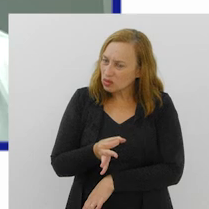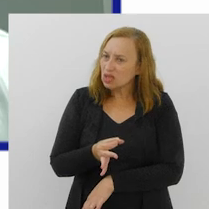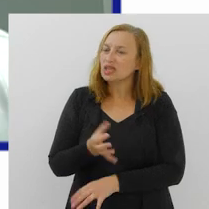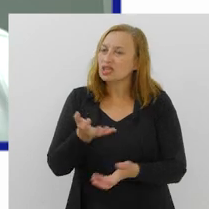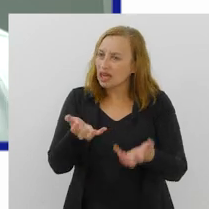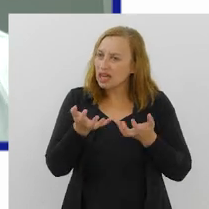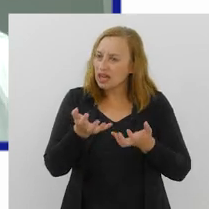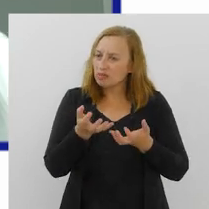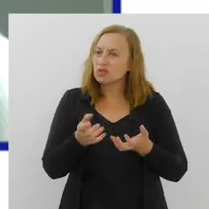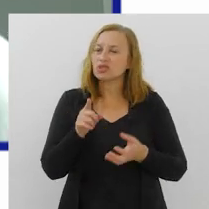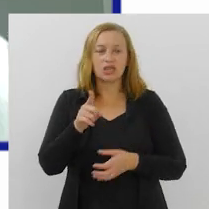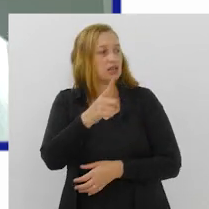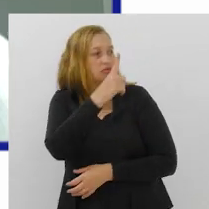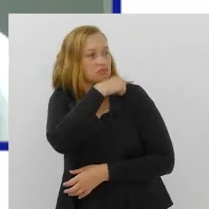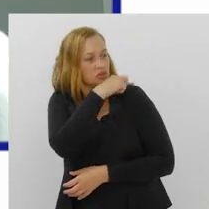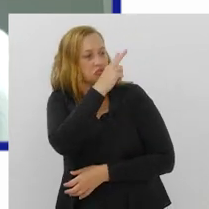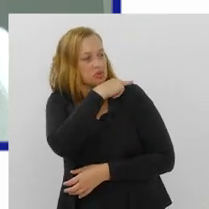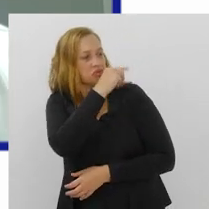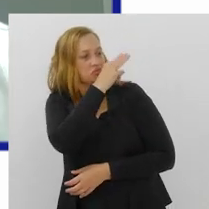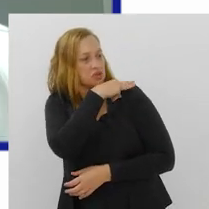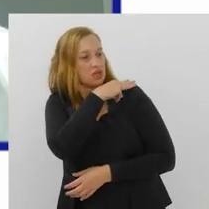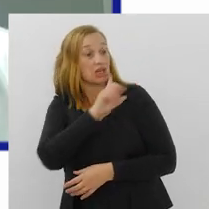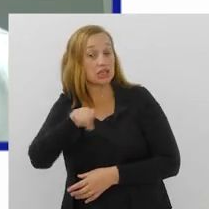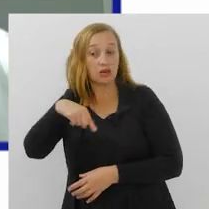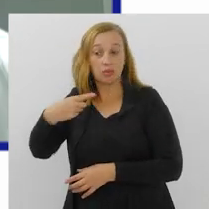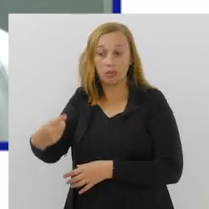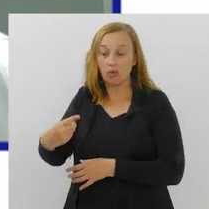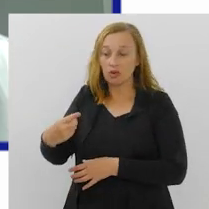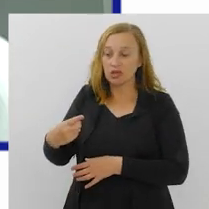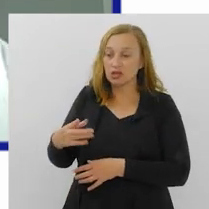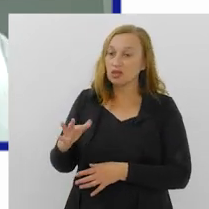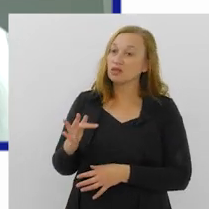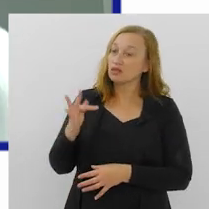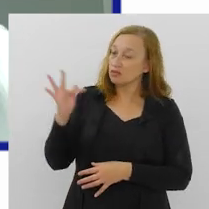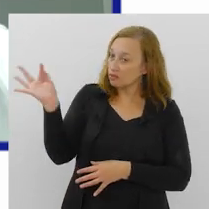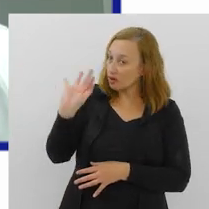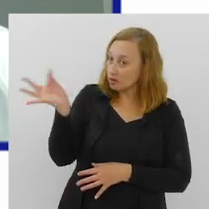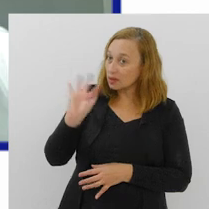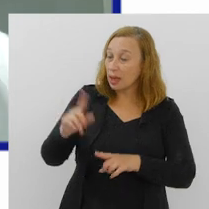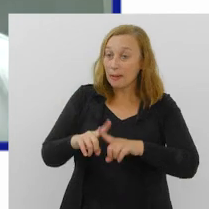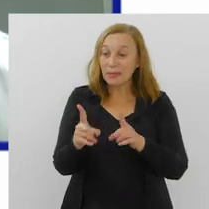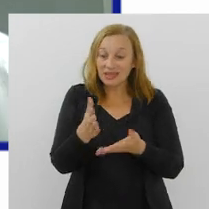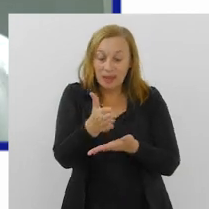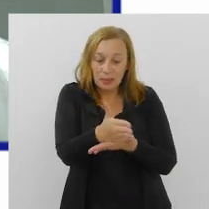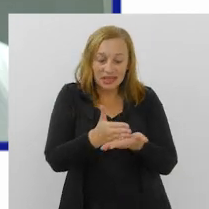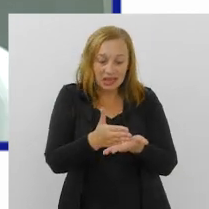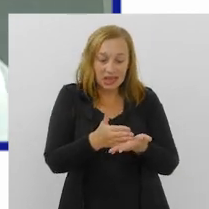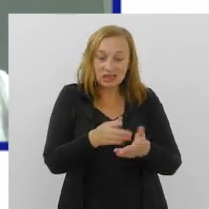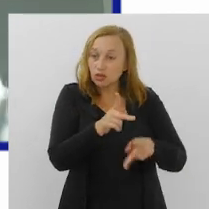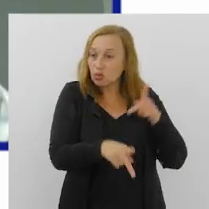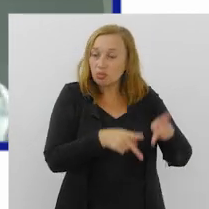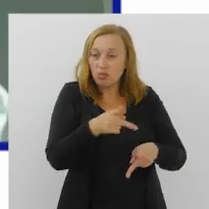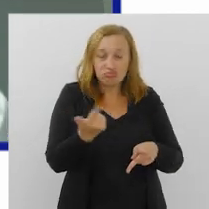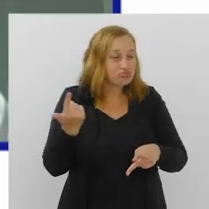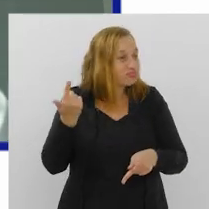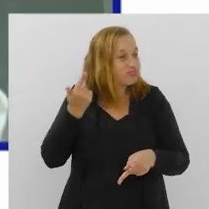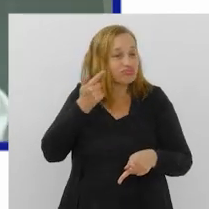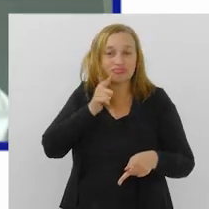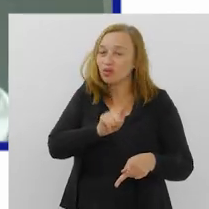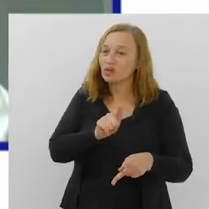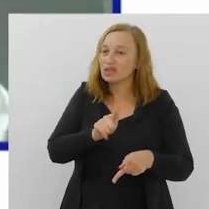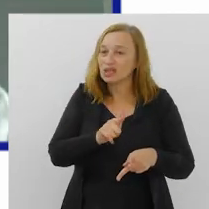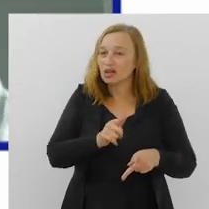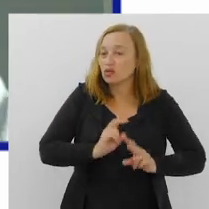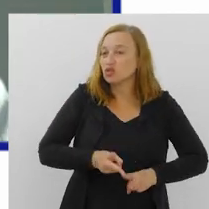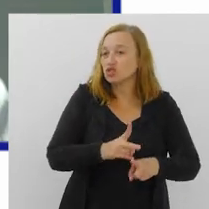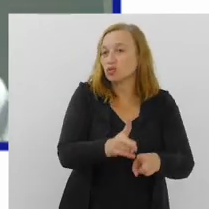que a gente torce que ele faça o ensino médio e entre para uma faculdade. Mas tem uma grande parcela dessa população que não consegue